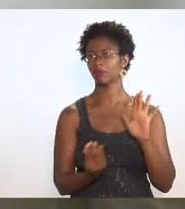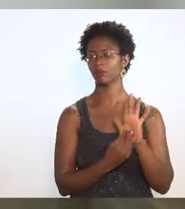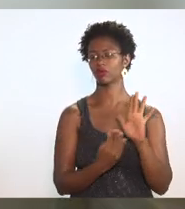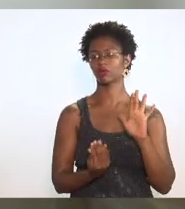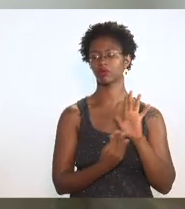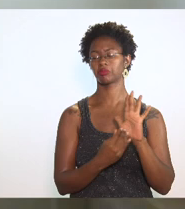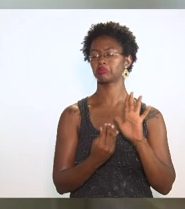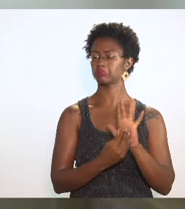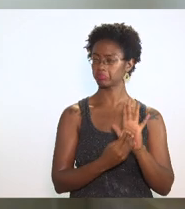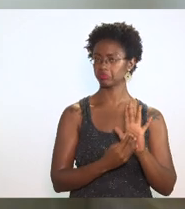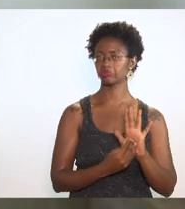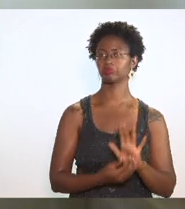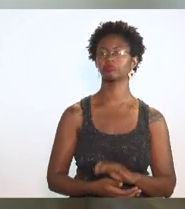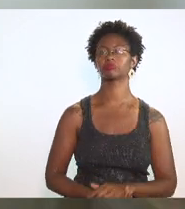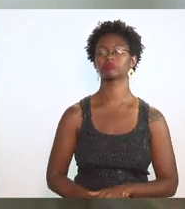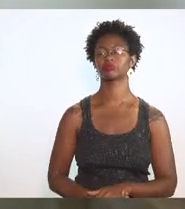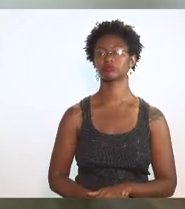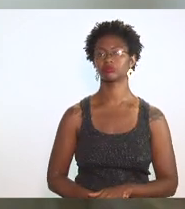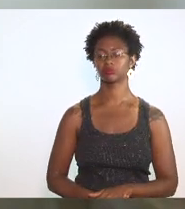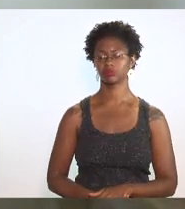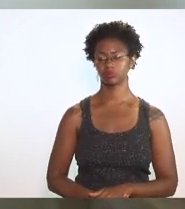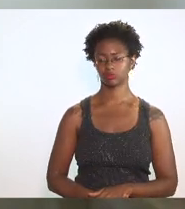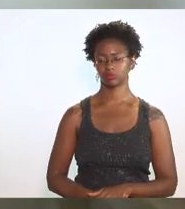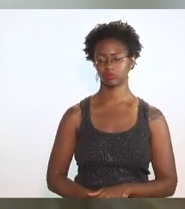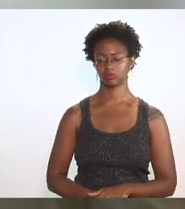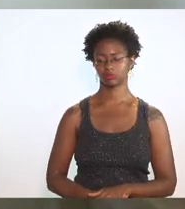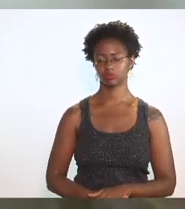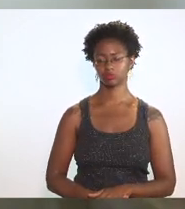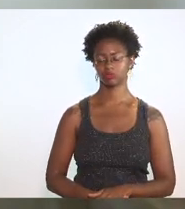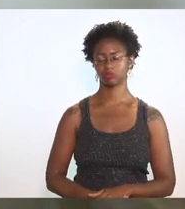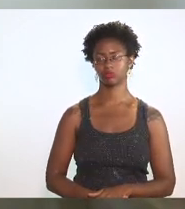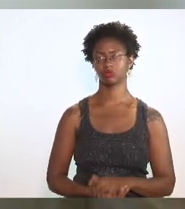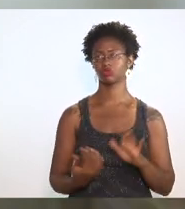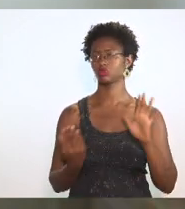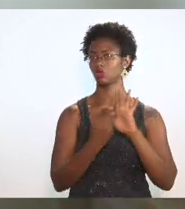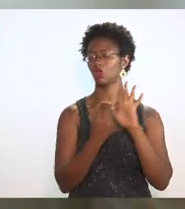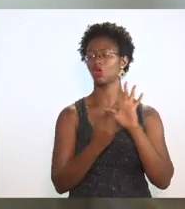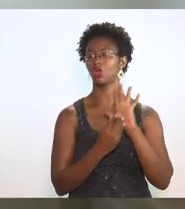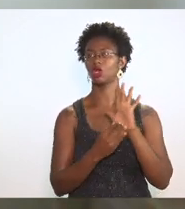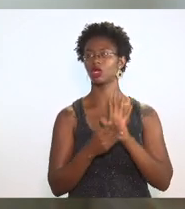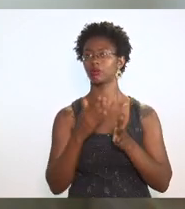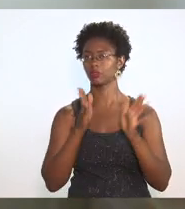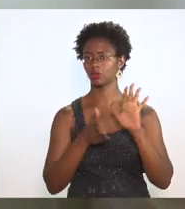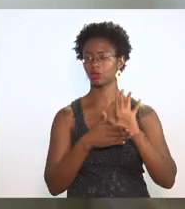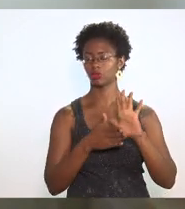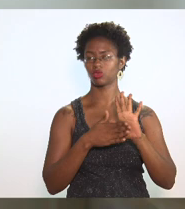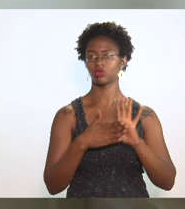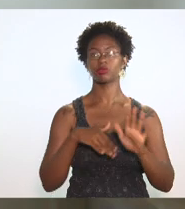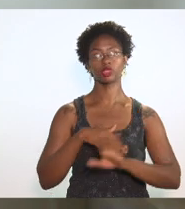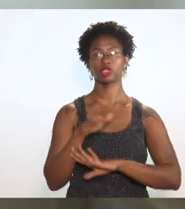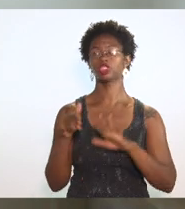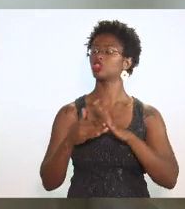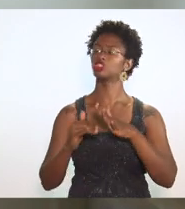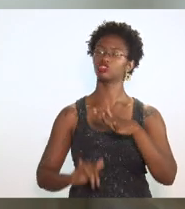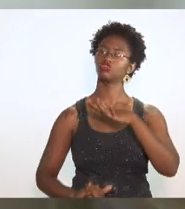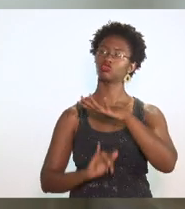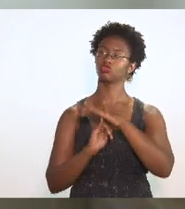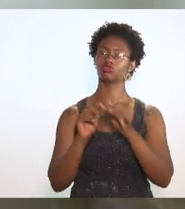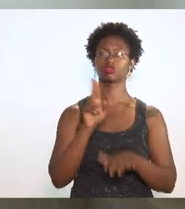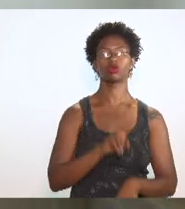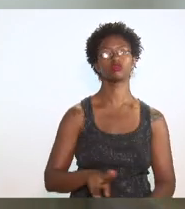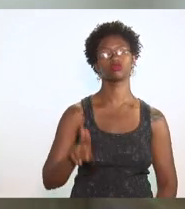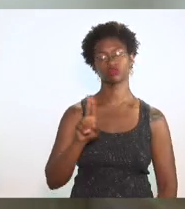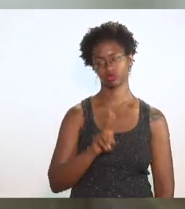robusta matriz insumo-produto para todas as instituições puderem utilizar.